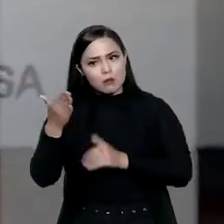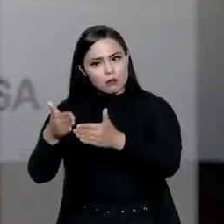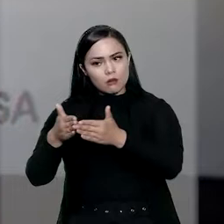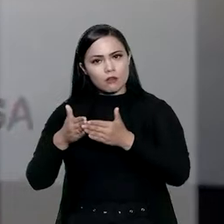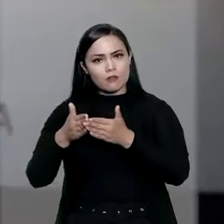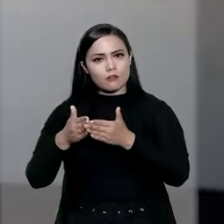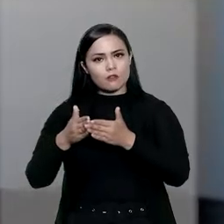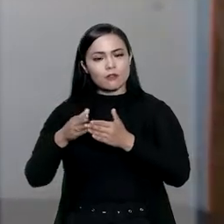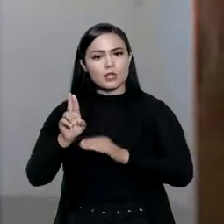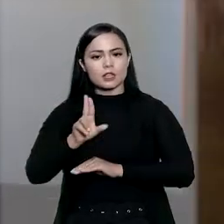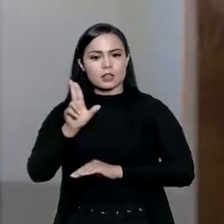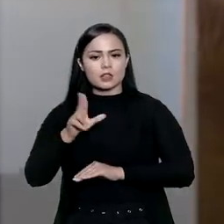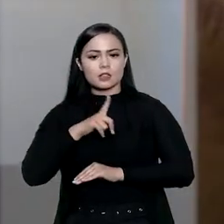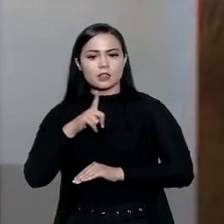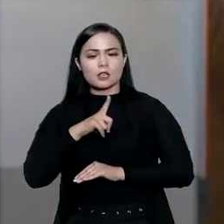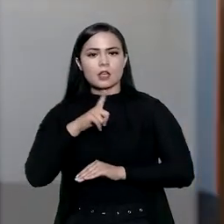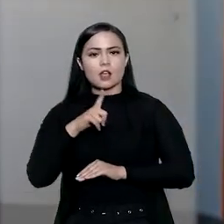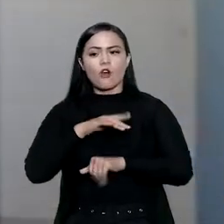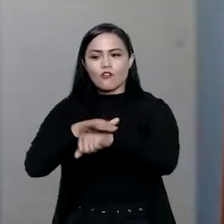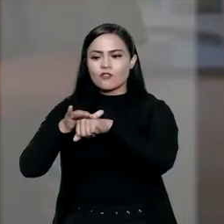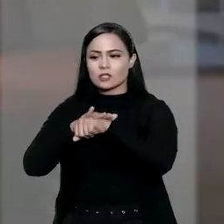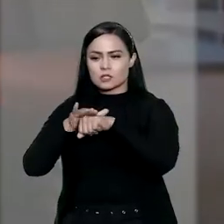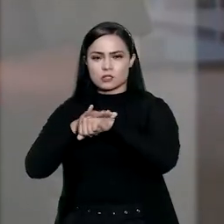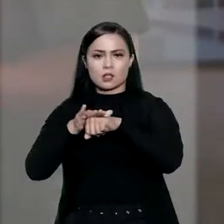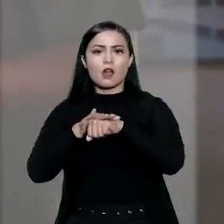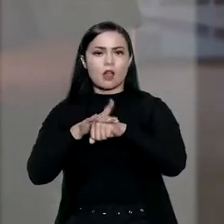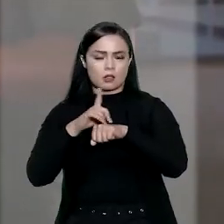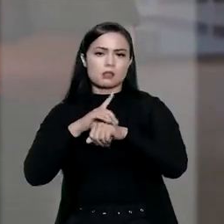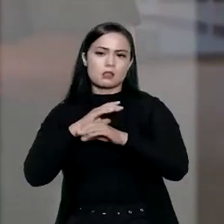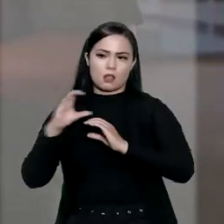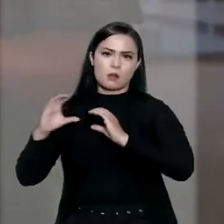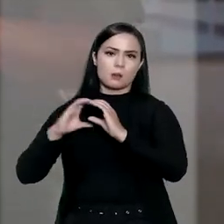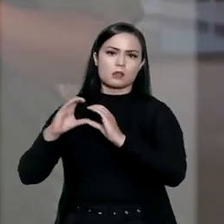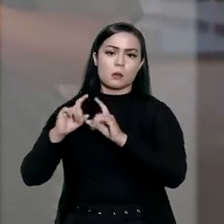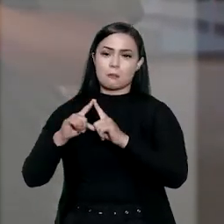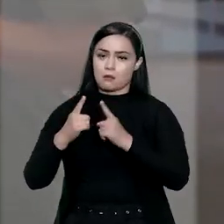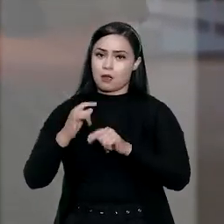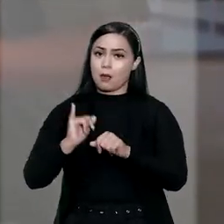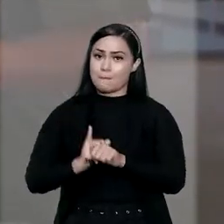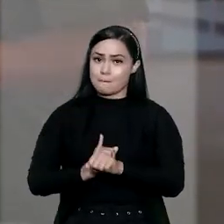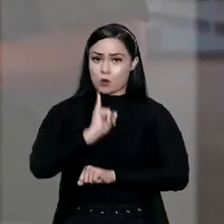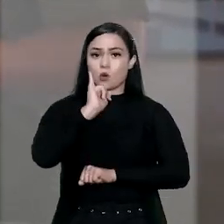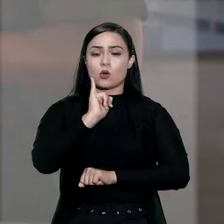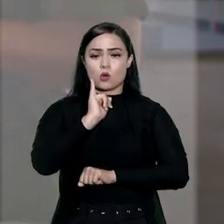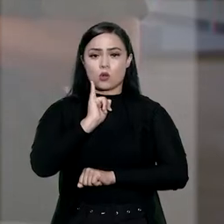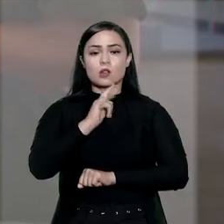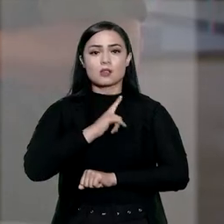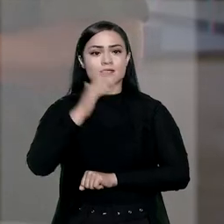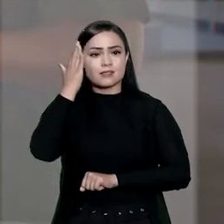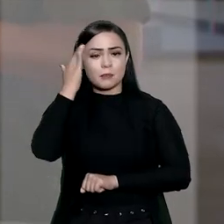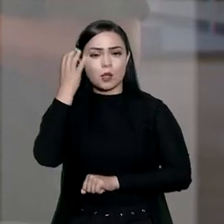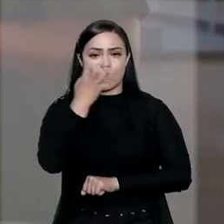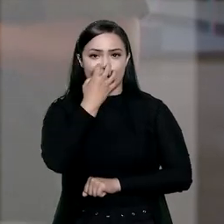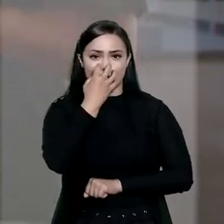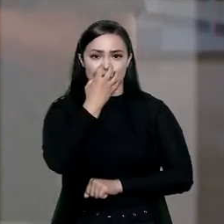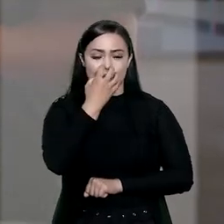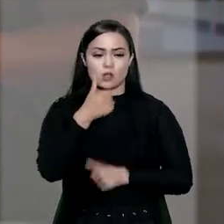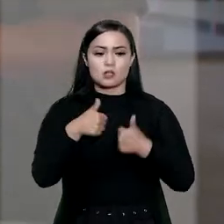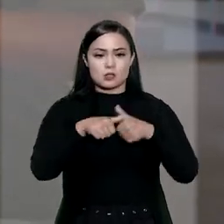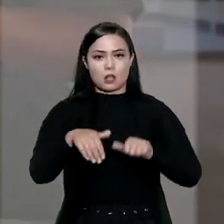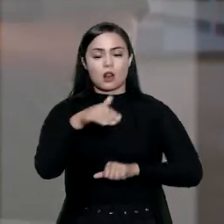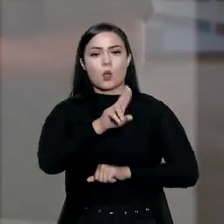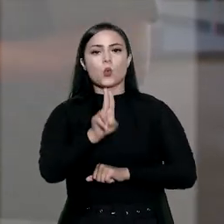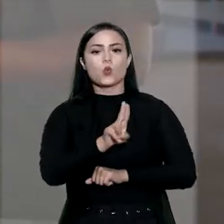permissão que aí ele vai tirar o arreio, vai conversar e fazer essa interação. Mas o mais importante, que saiba que o cachorro